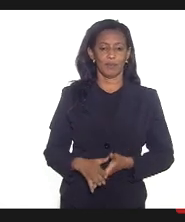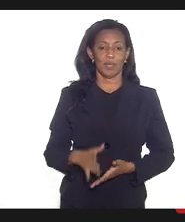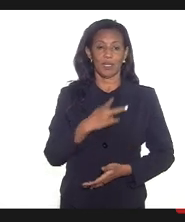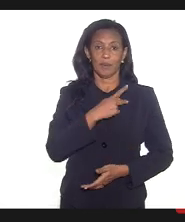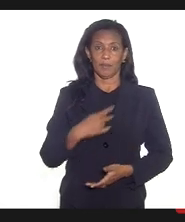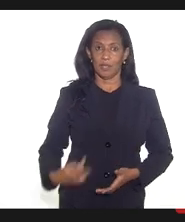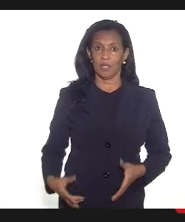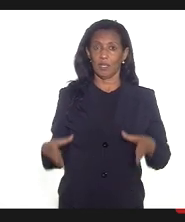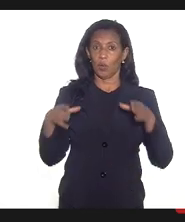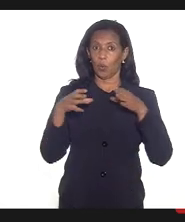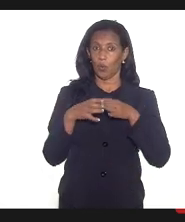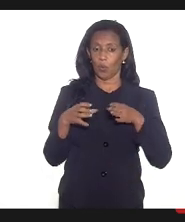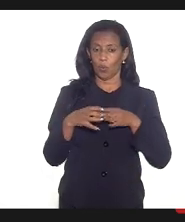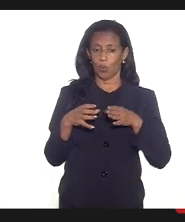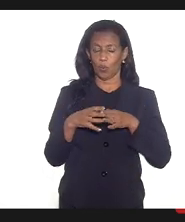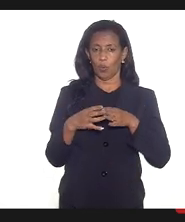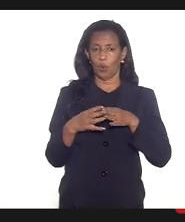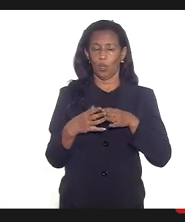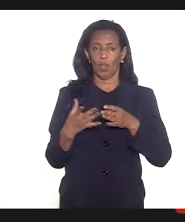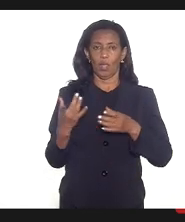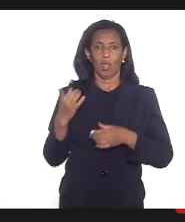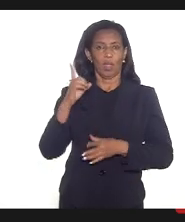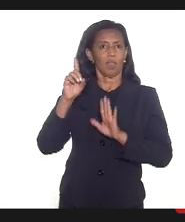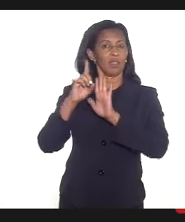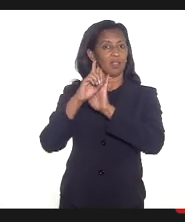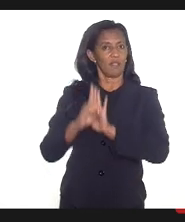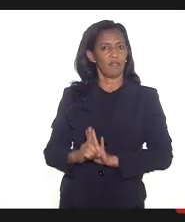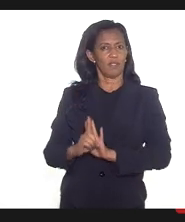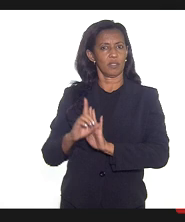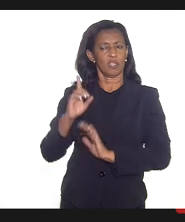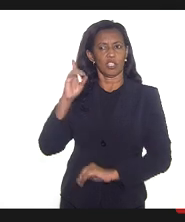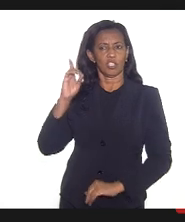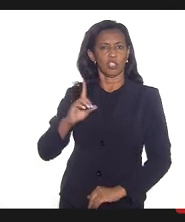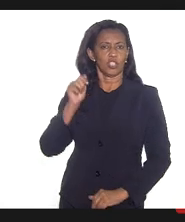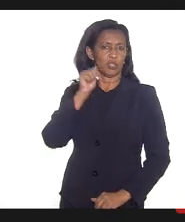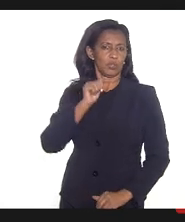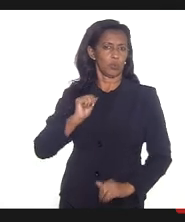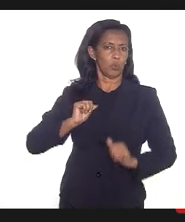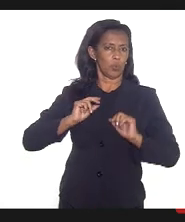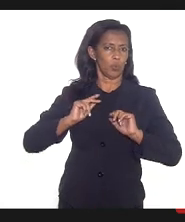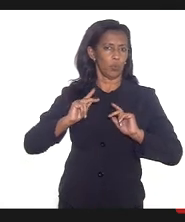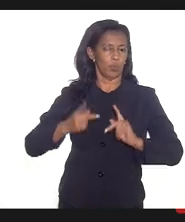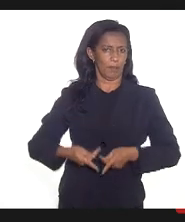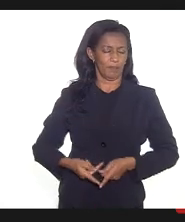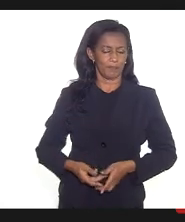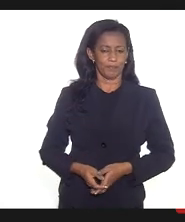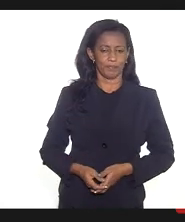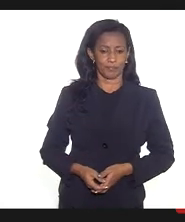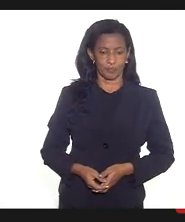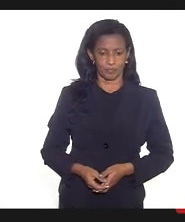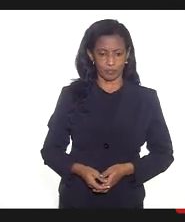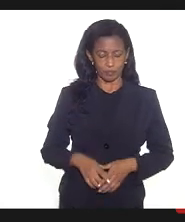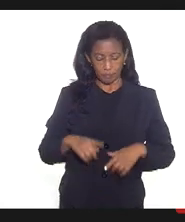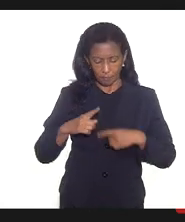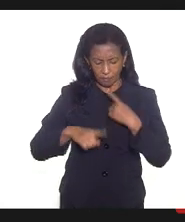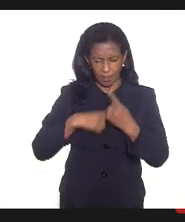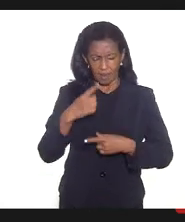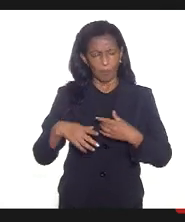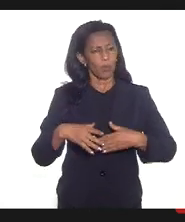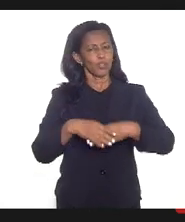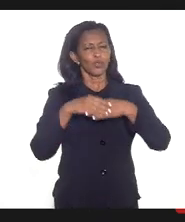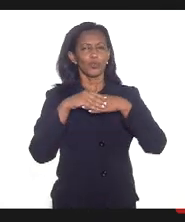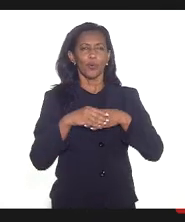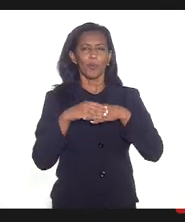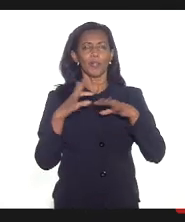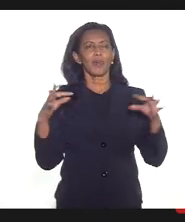da comissão de defesa dos direitos da mulher com certeza depois de cumprimentar